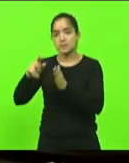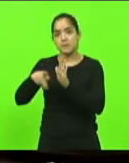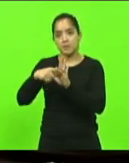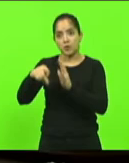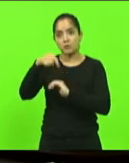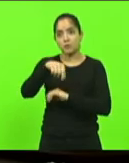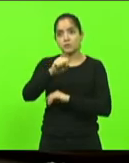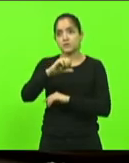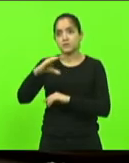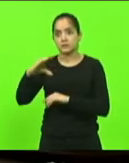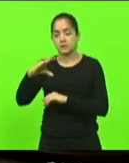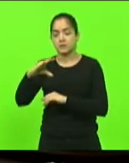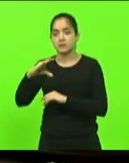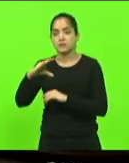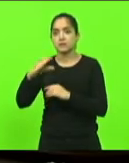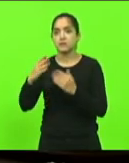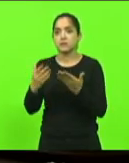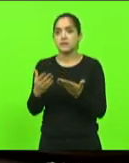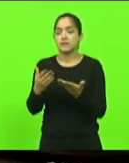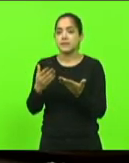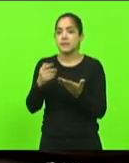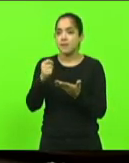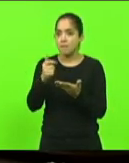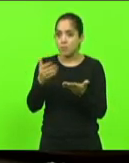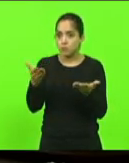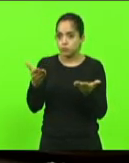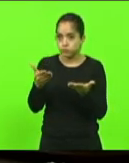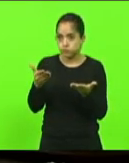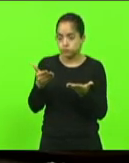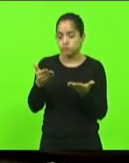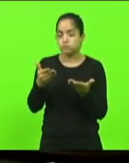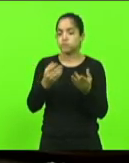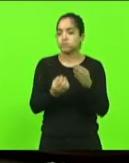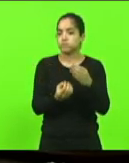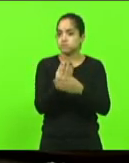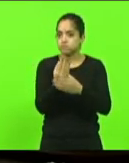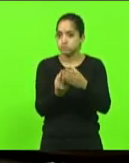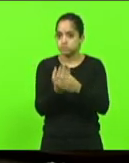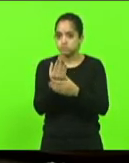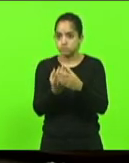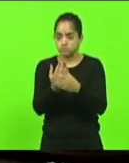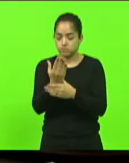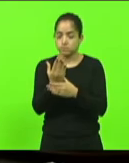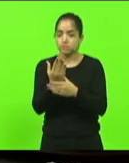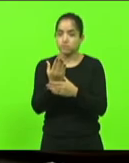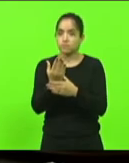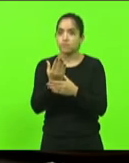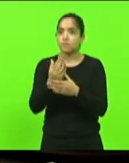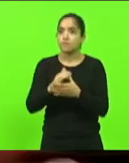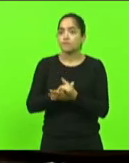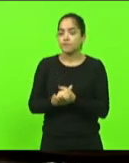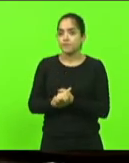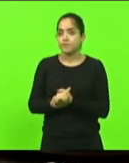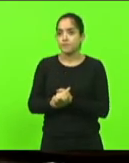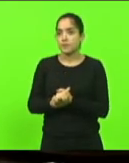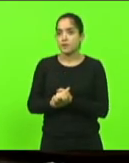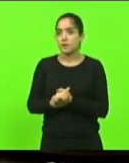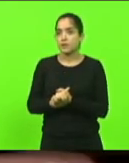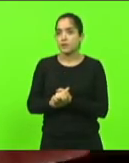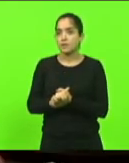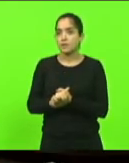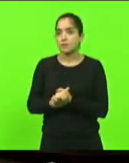e recentemente um produtor catarinense recebeu